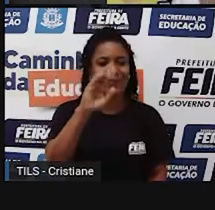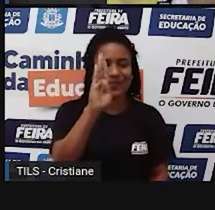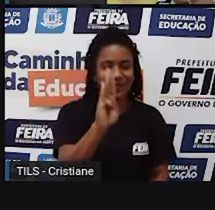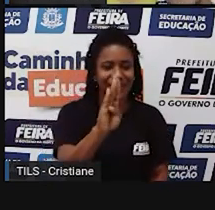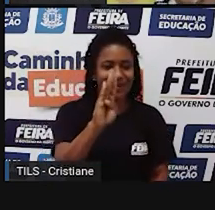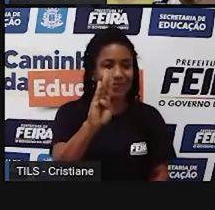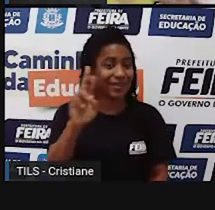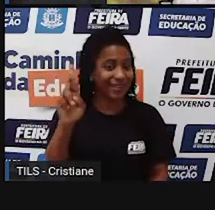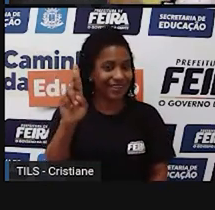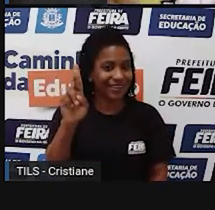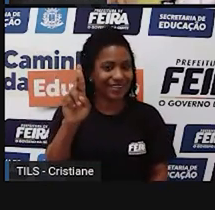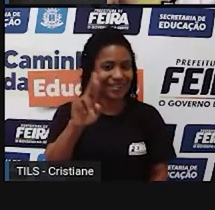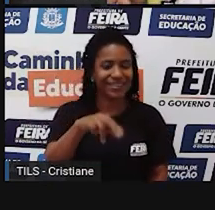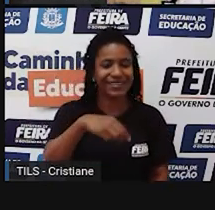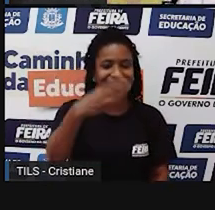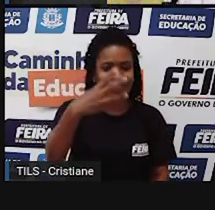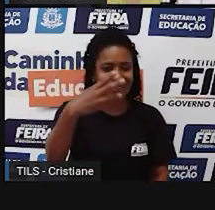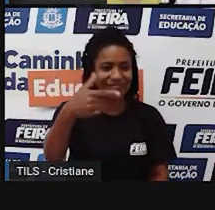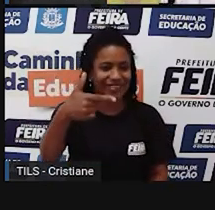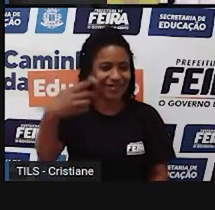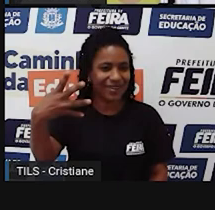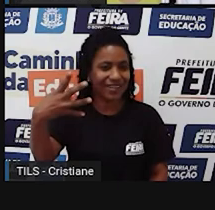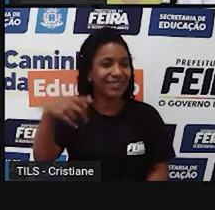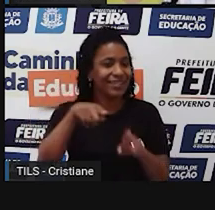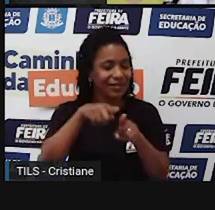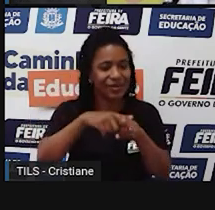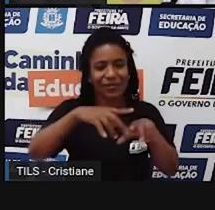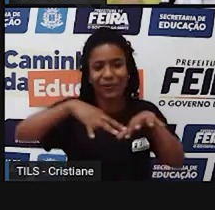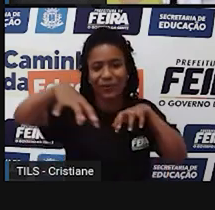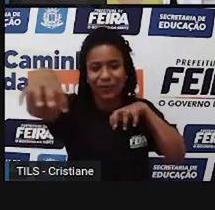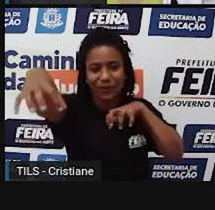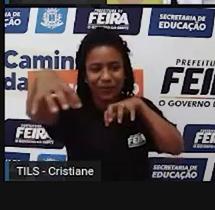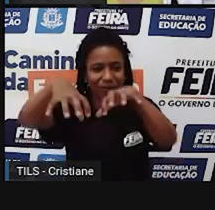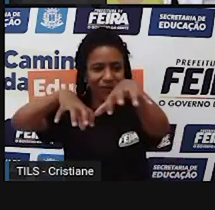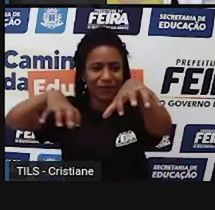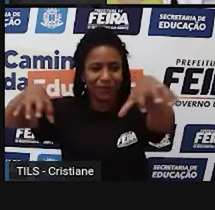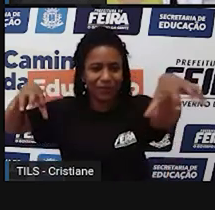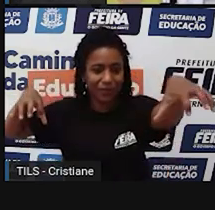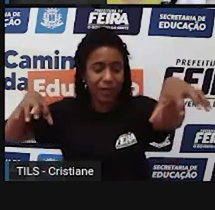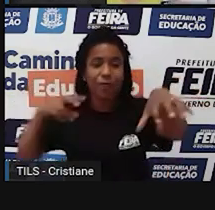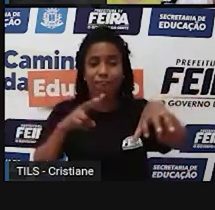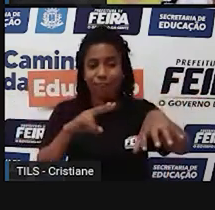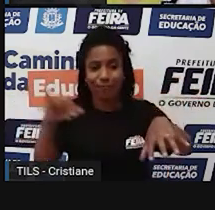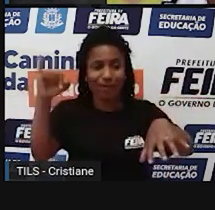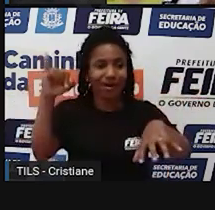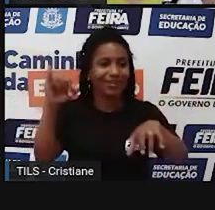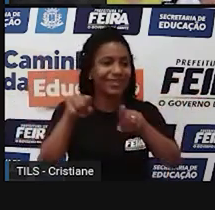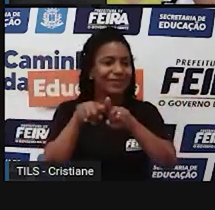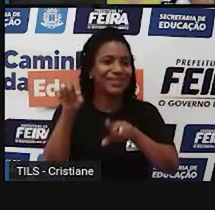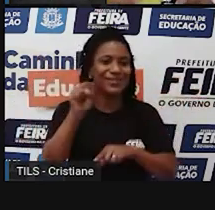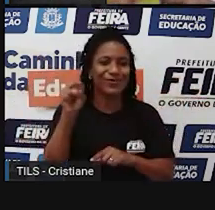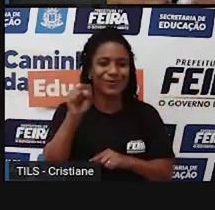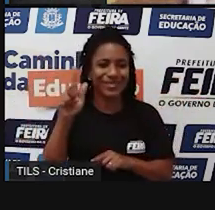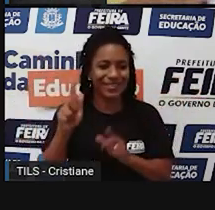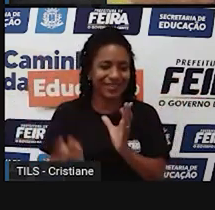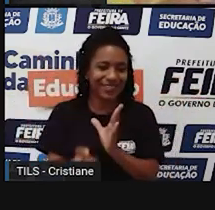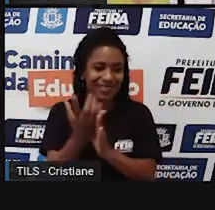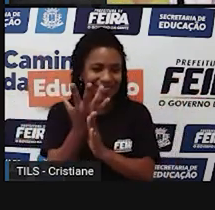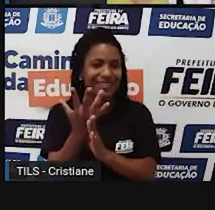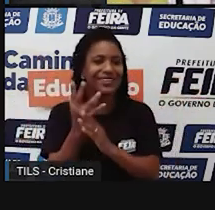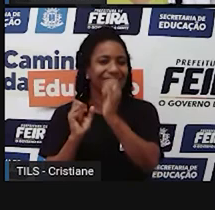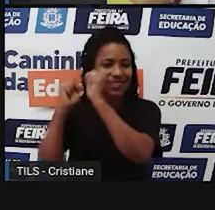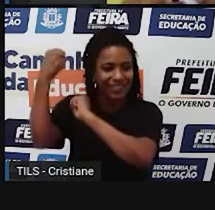em vias de instalação desse terceiro centro, que é o que vai ficar ali em São Gonçalo. Então, gente tem uma divisão no